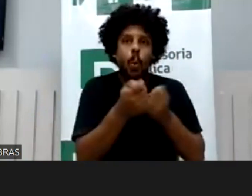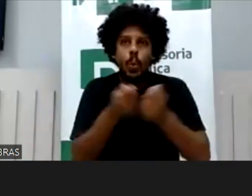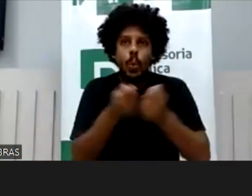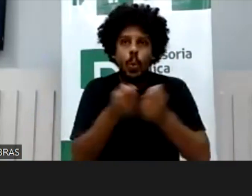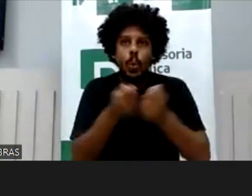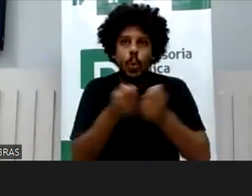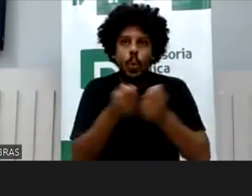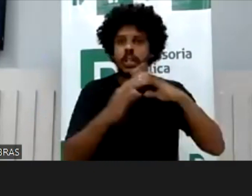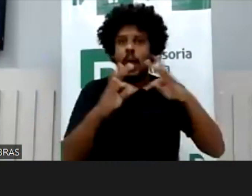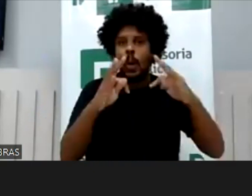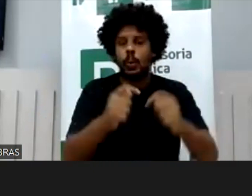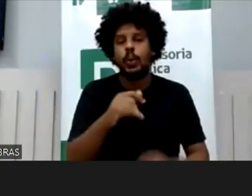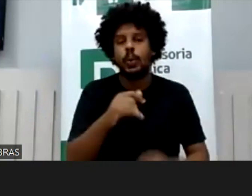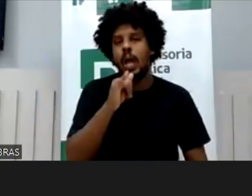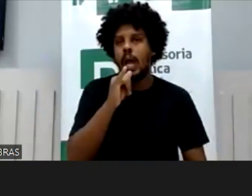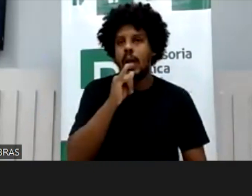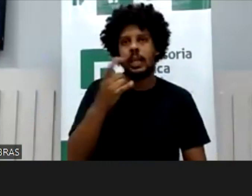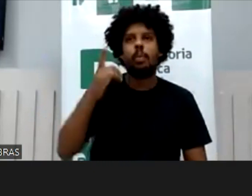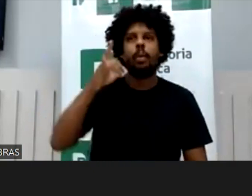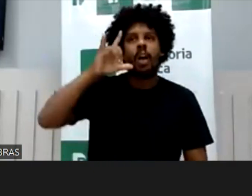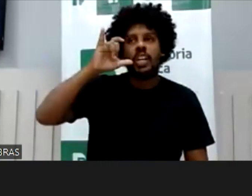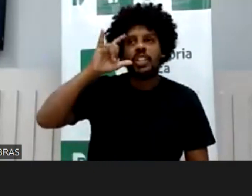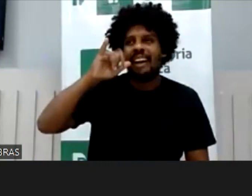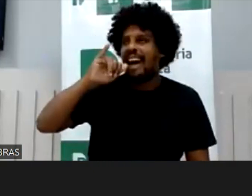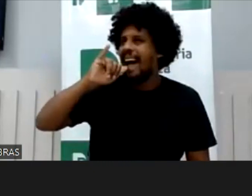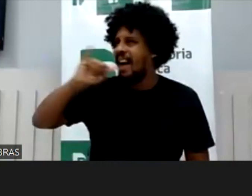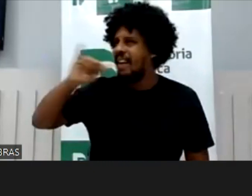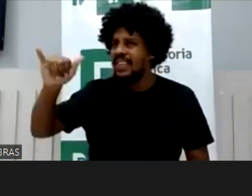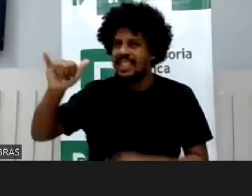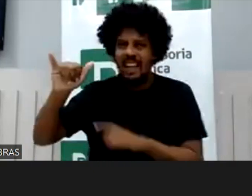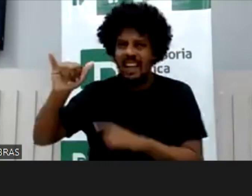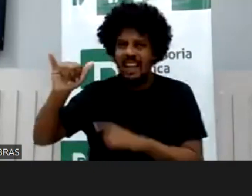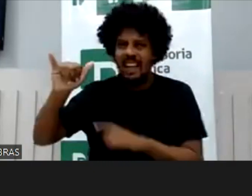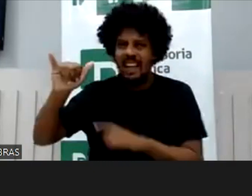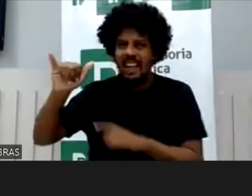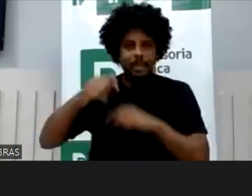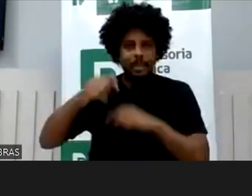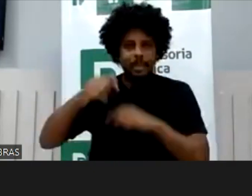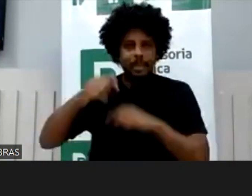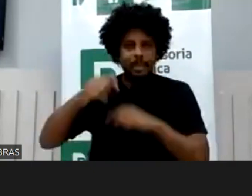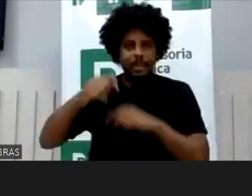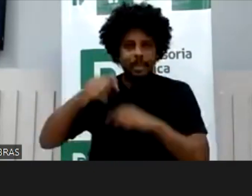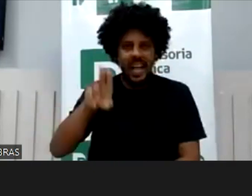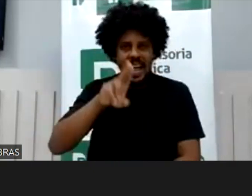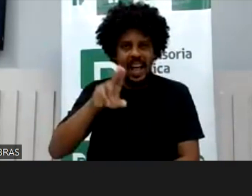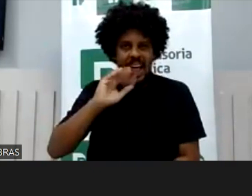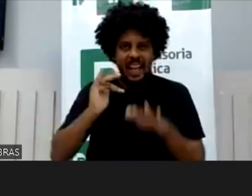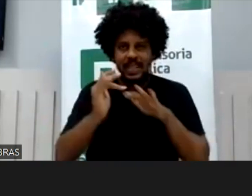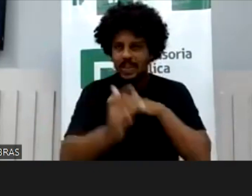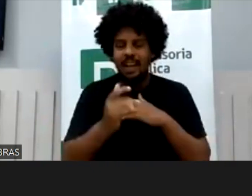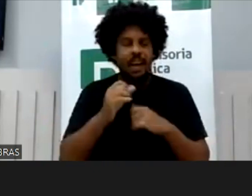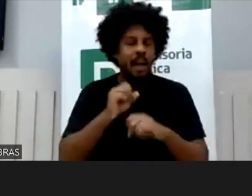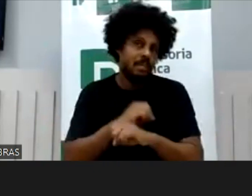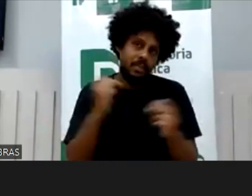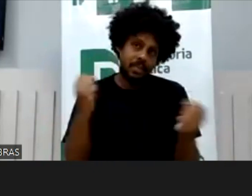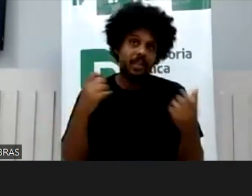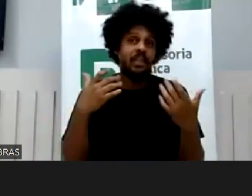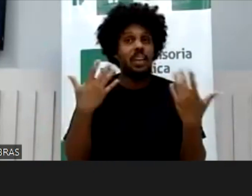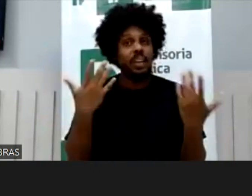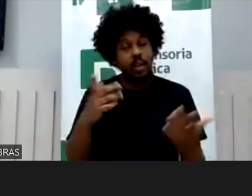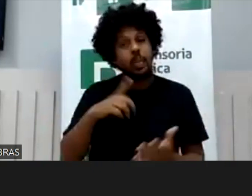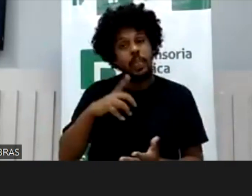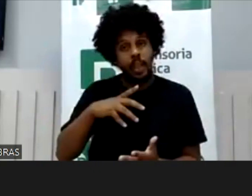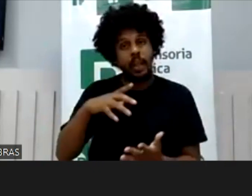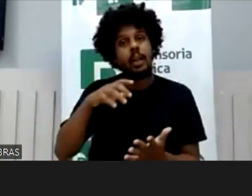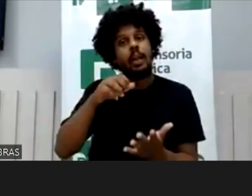notificar o Instagram para que essa mãe esteja proibida de utilizar das redes sociais, né? Então, eu vejo que isso é algo